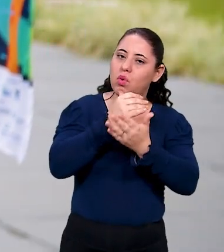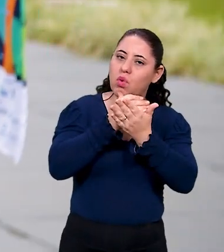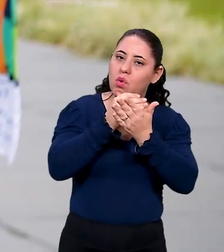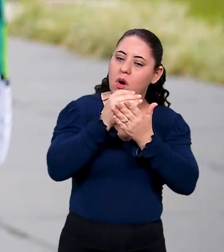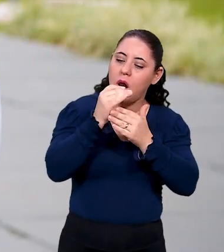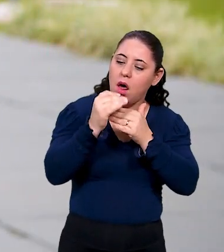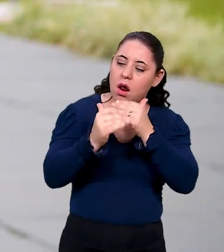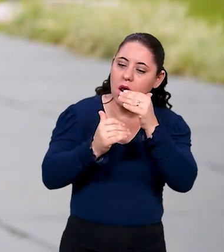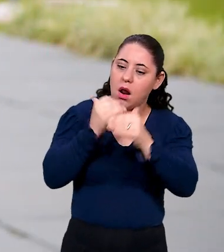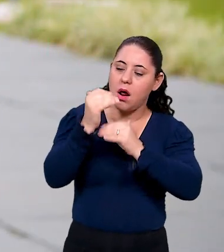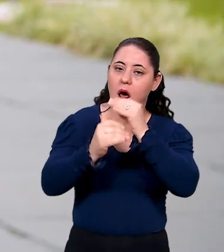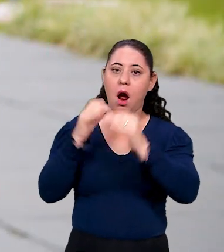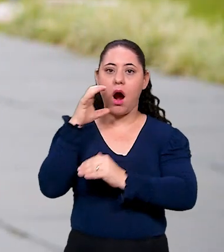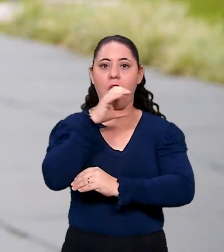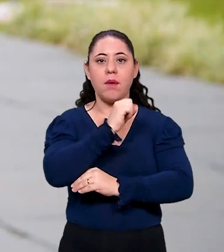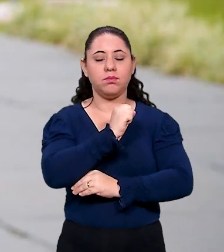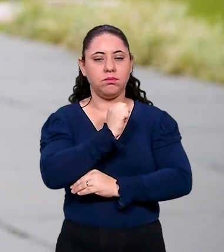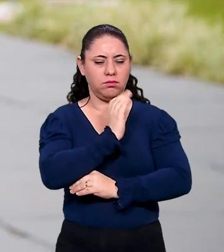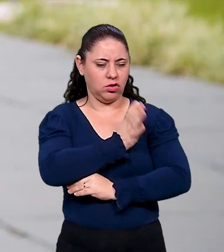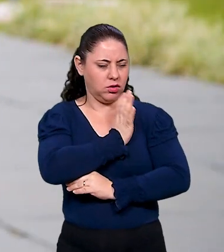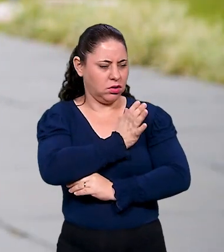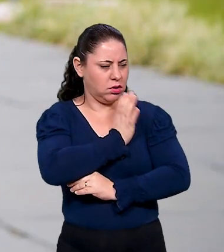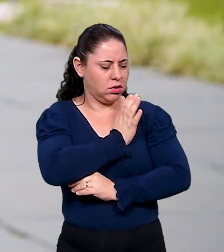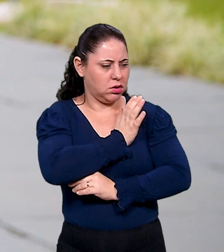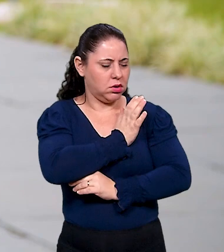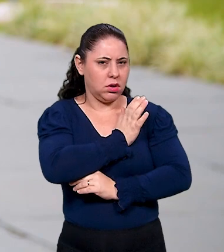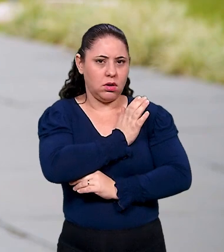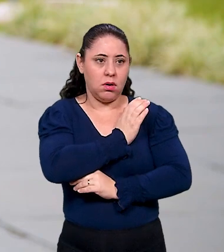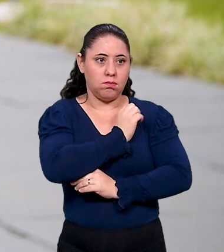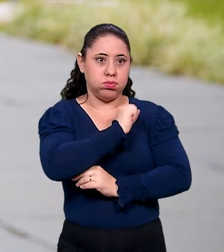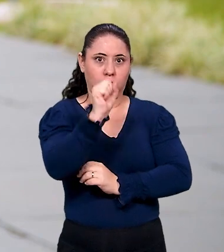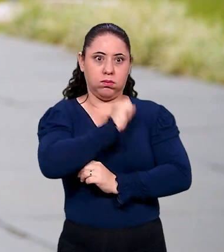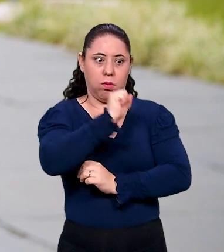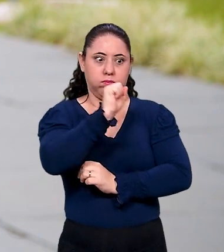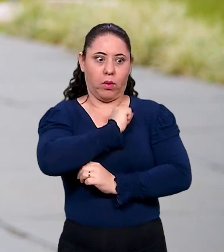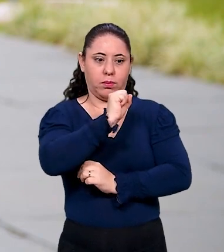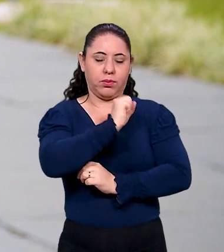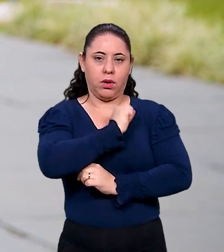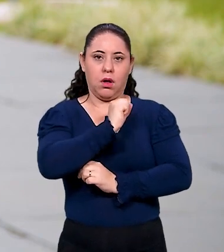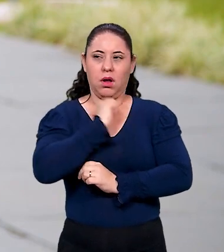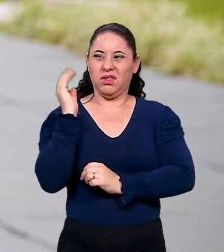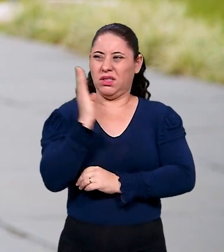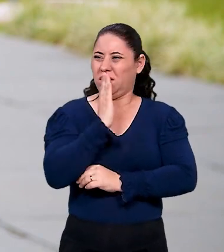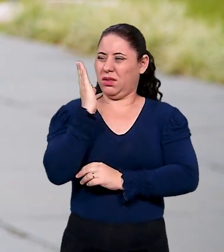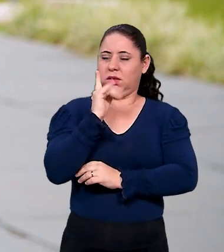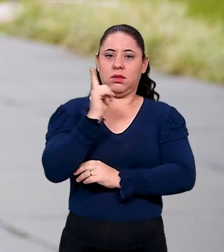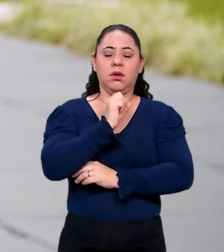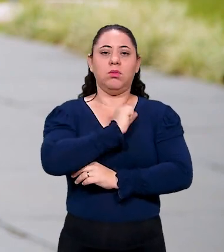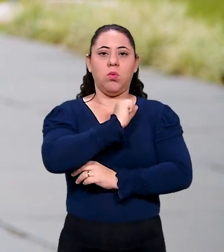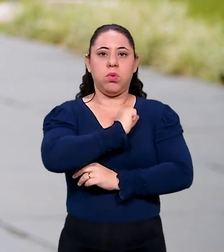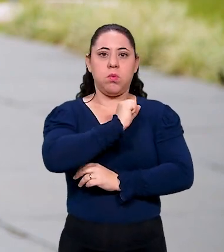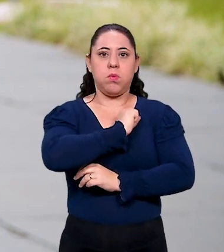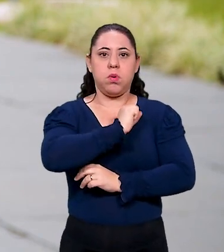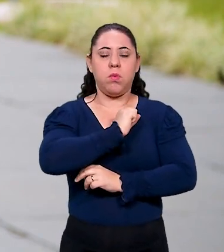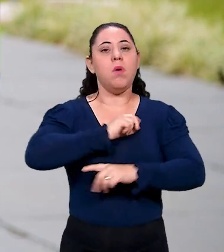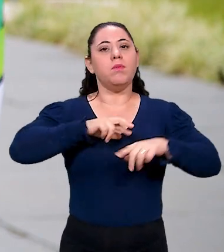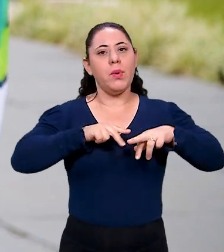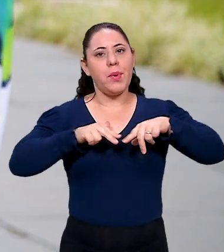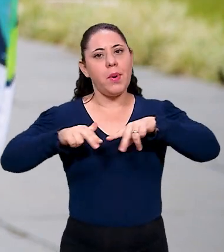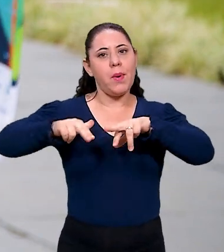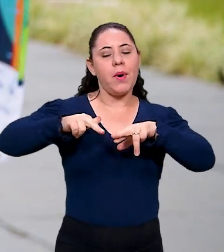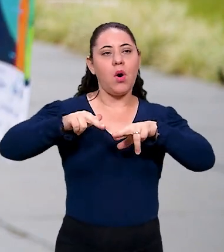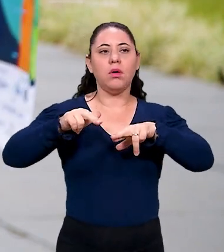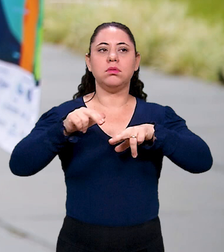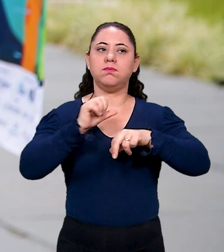você vai aumentando o ritmo e vai sentindo dentro da sua frequência, do seu batimento, se ele não está muito alto, sentindo que você não está passando mal, e aí você vai